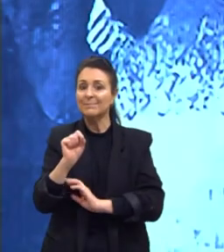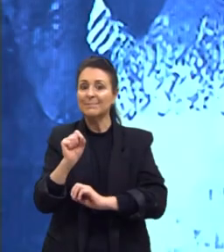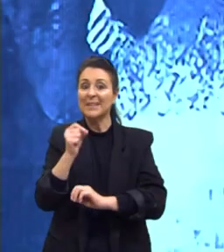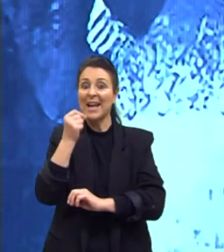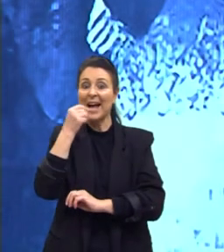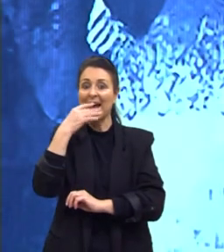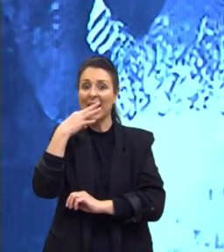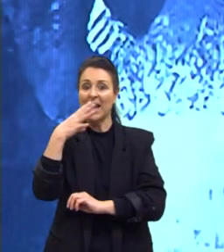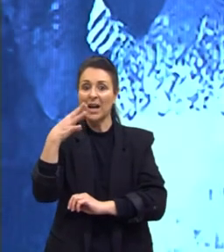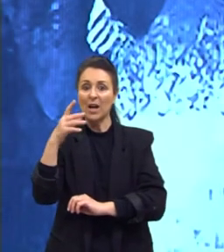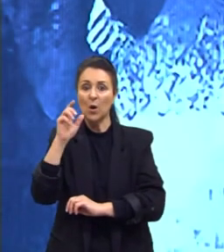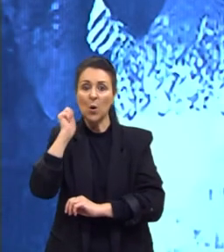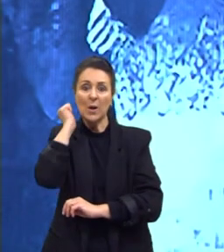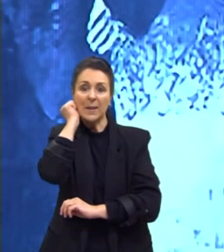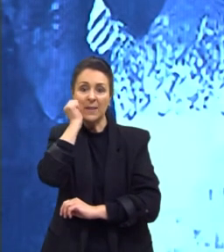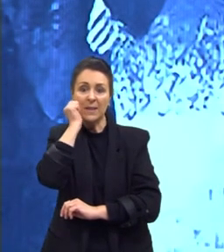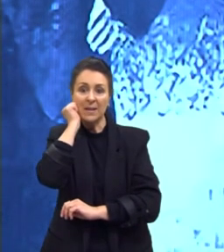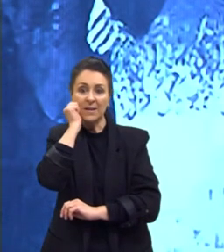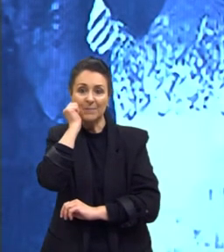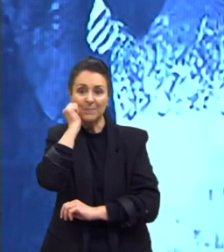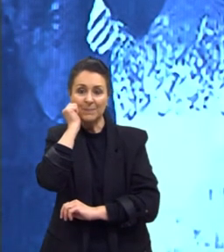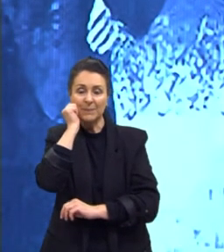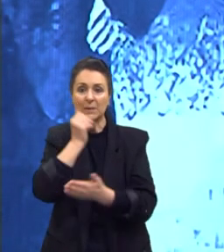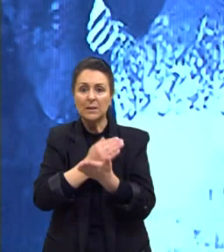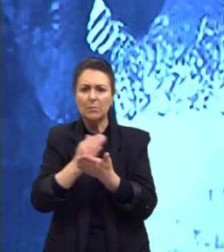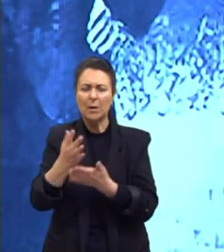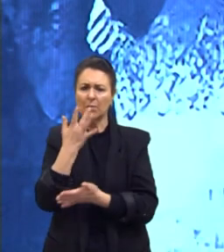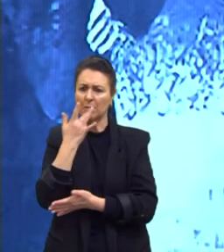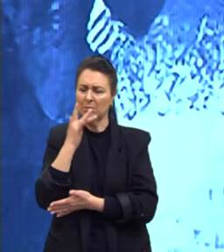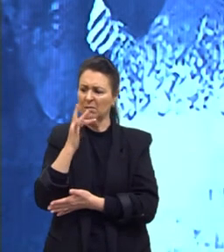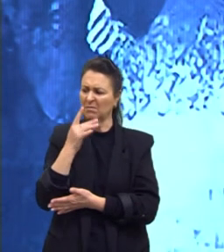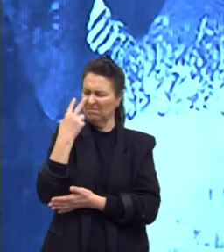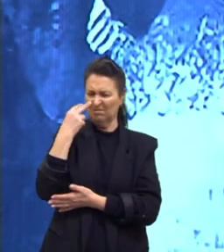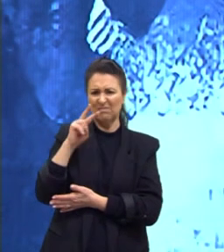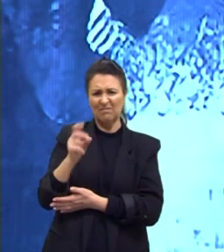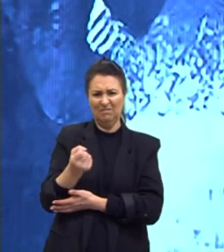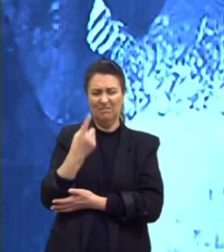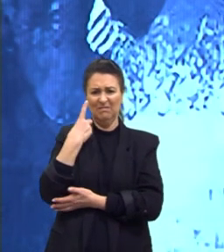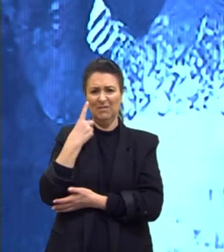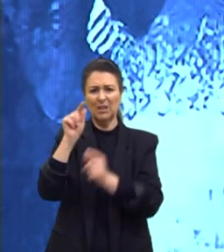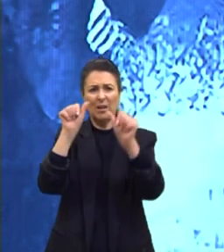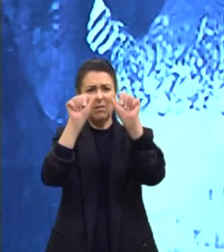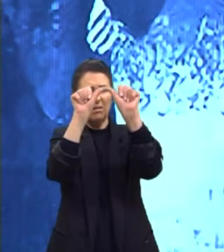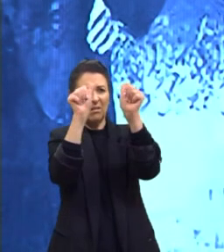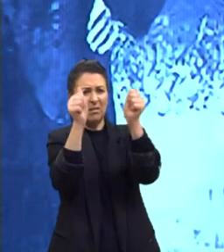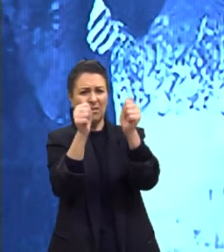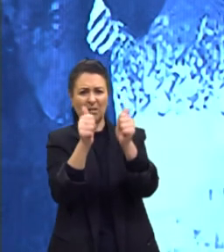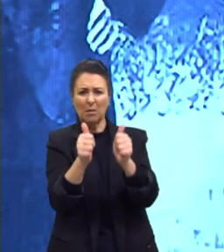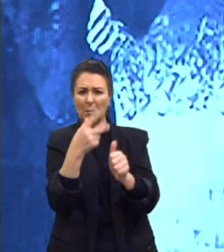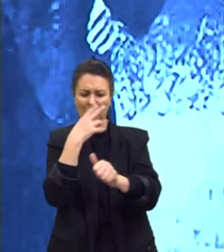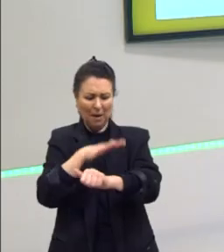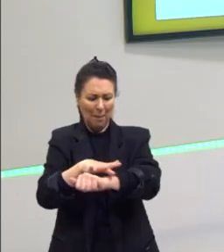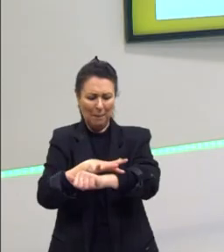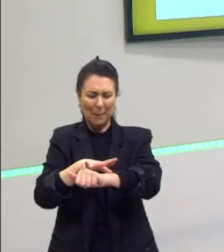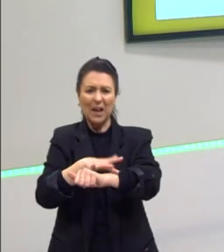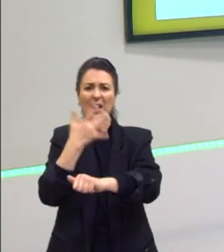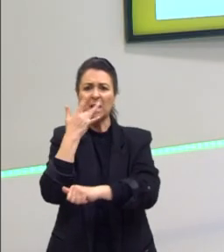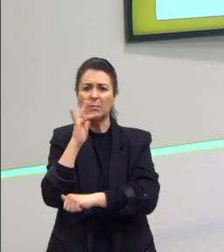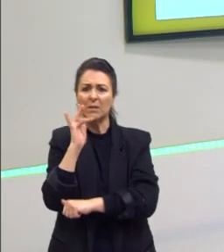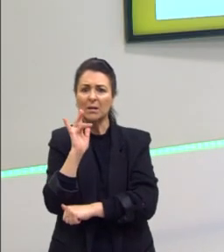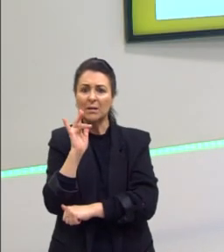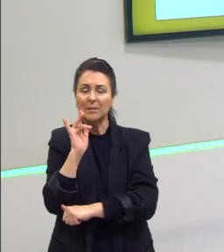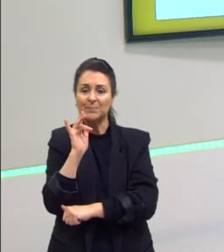da pele dele e deixavam ele branco. Faziam as gravuras só com os traços dele e como se a pele dele fosse branca. Então, afirmar